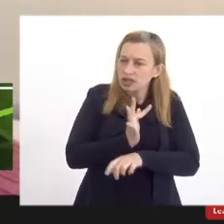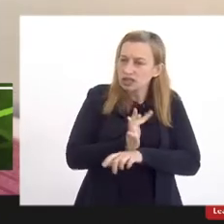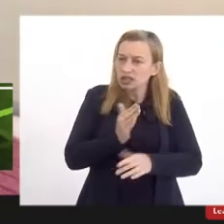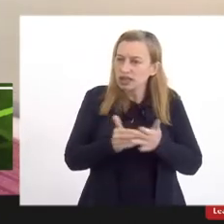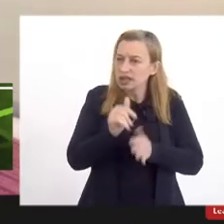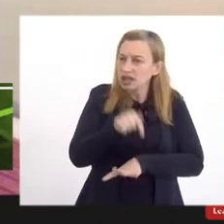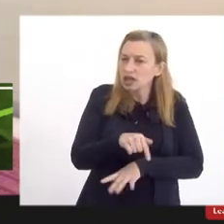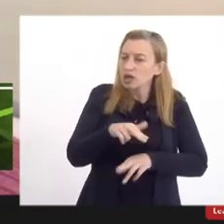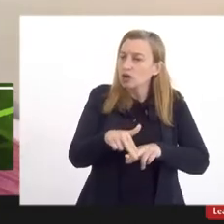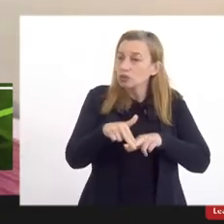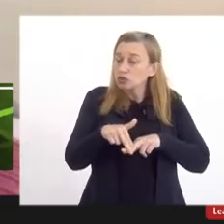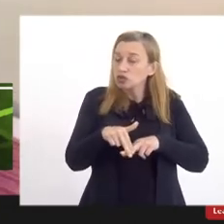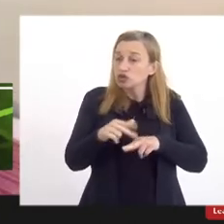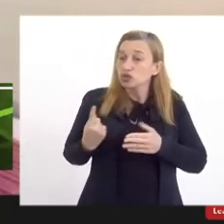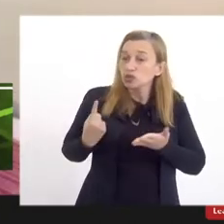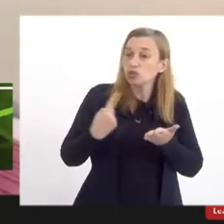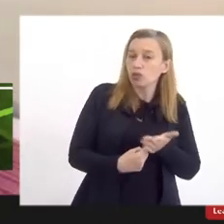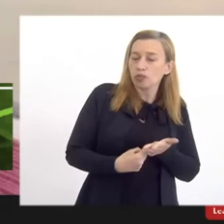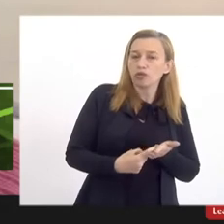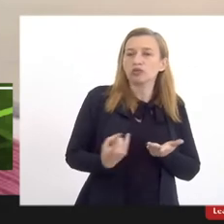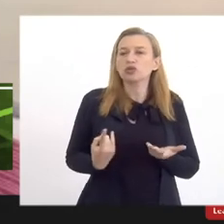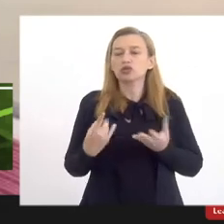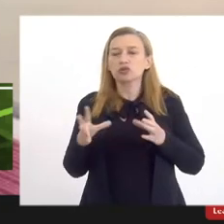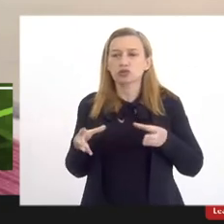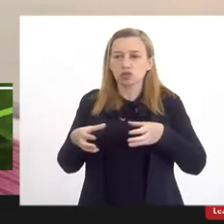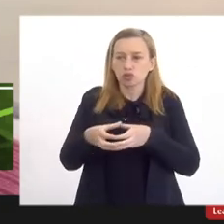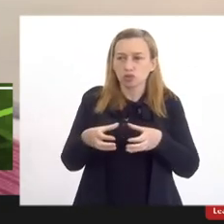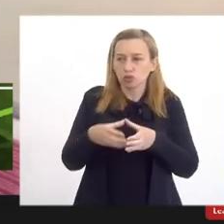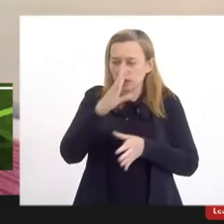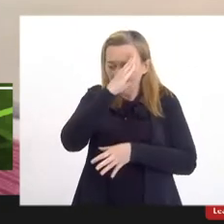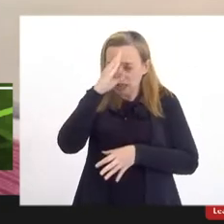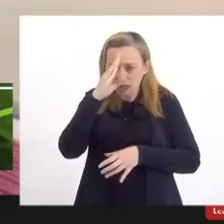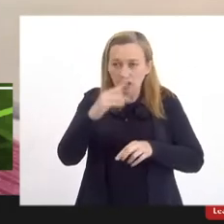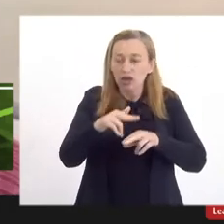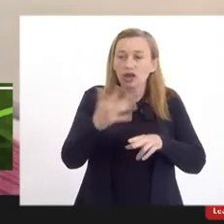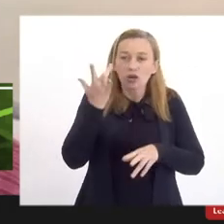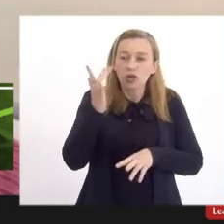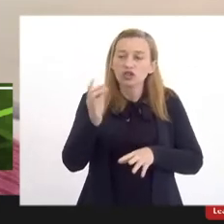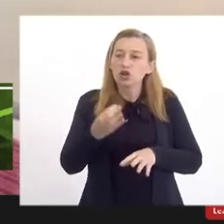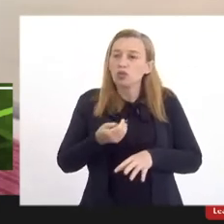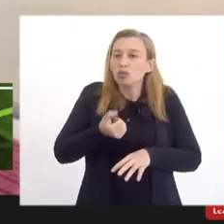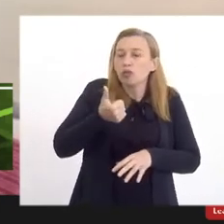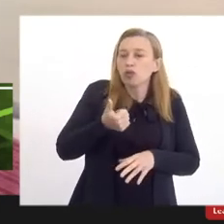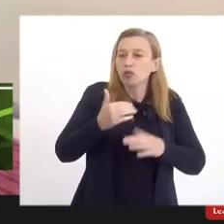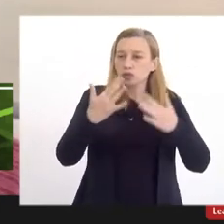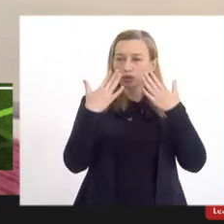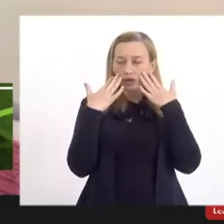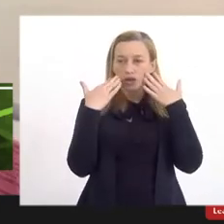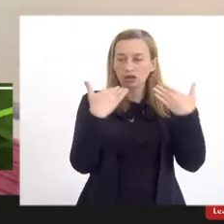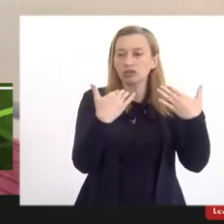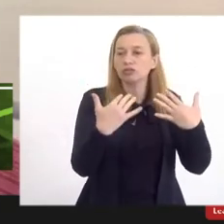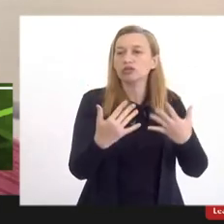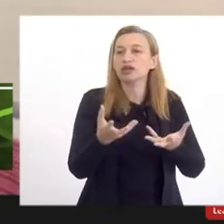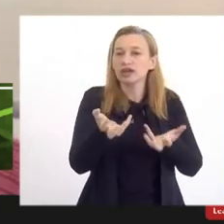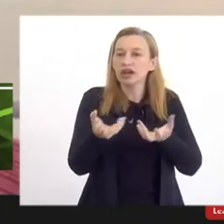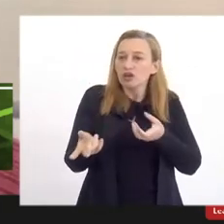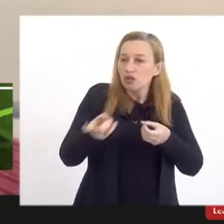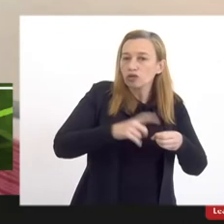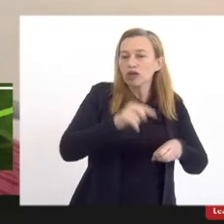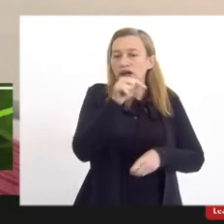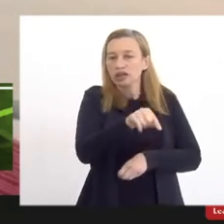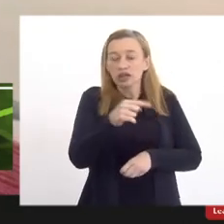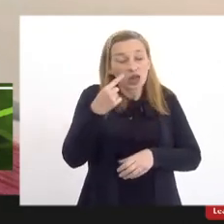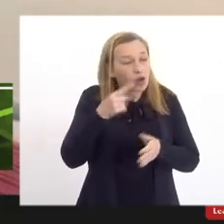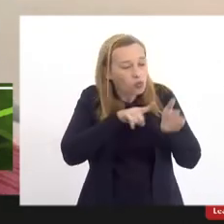por esse compromisso da sua comunidade. Eu acho que é um pouco do que a audiência pública quer tentar retomar aqui, quer